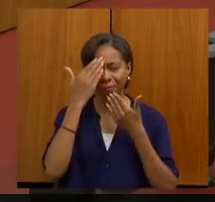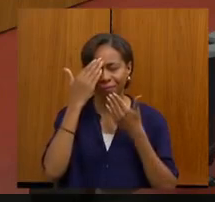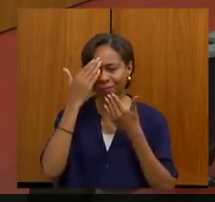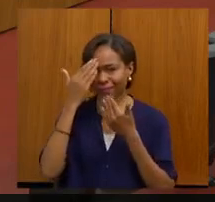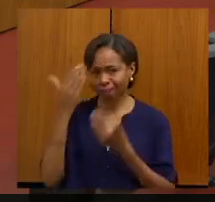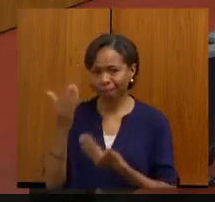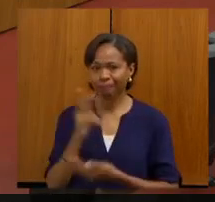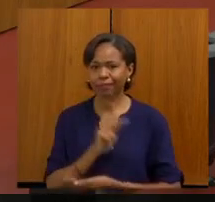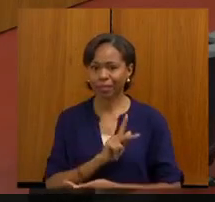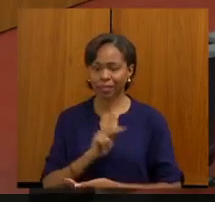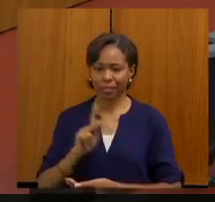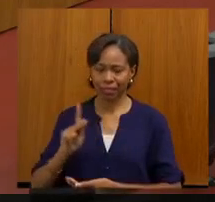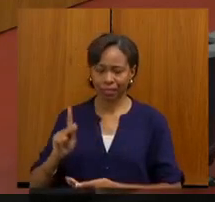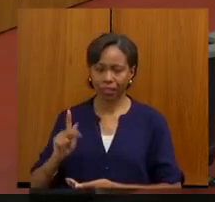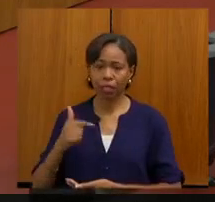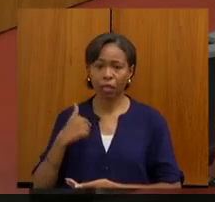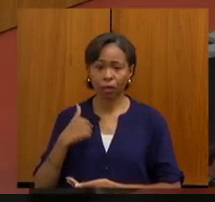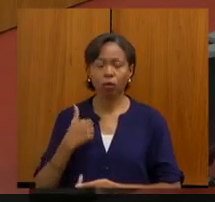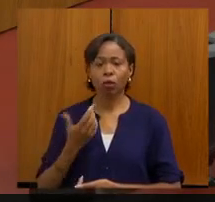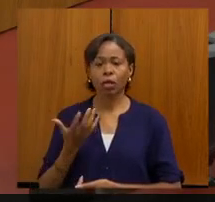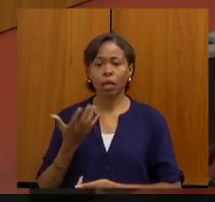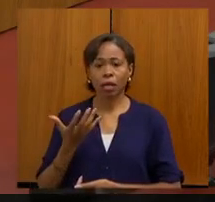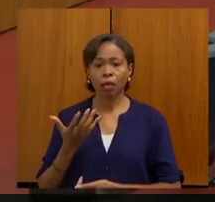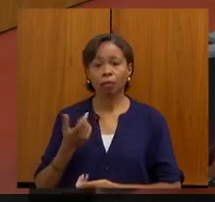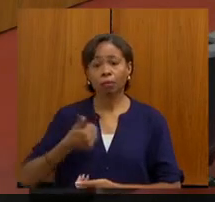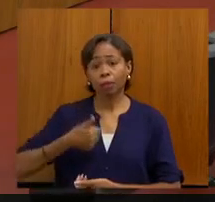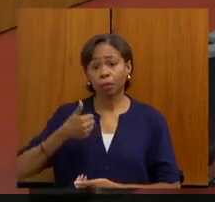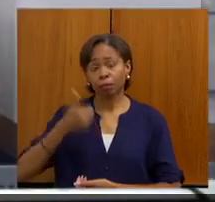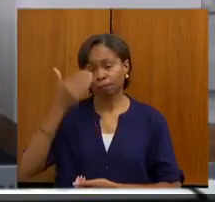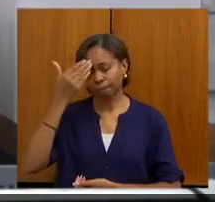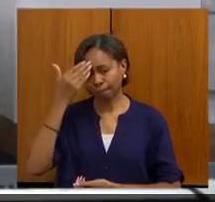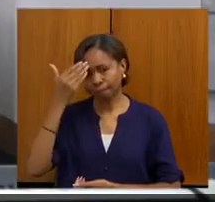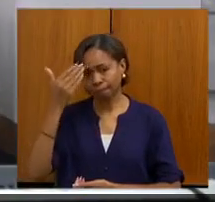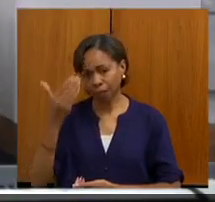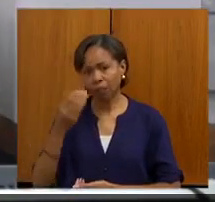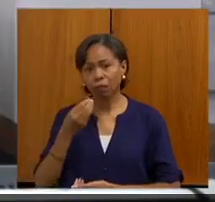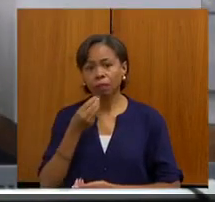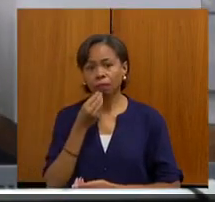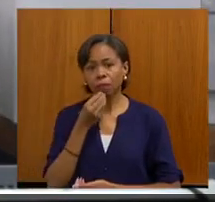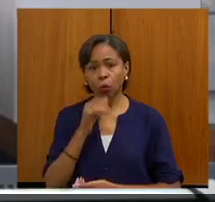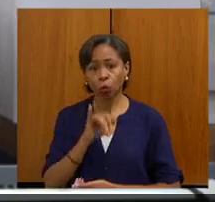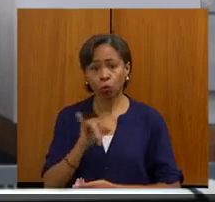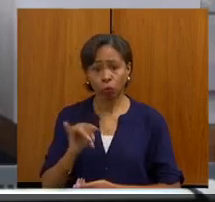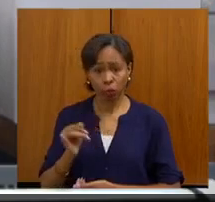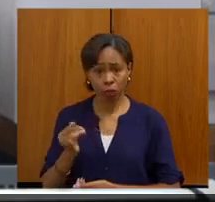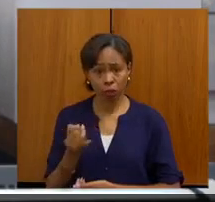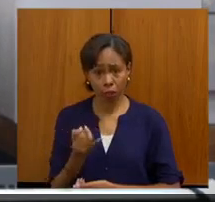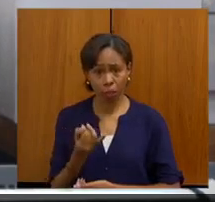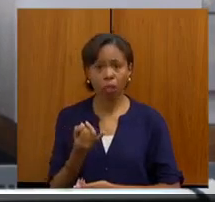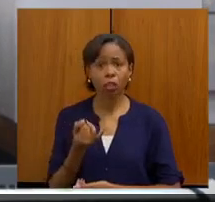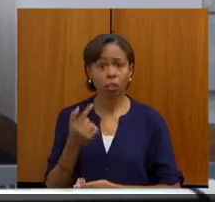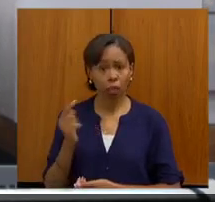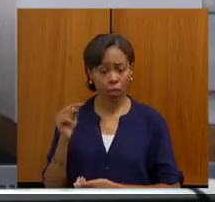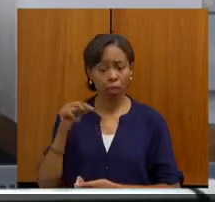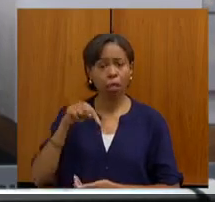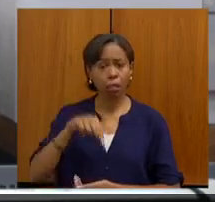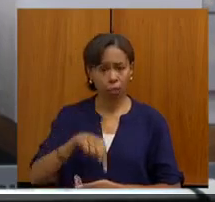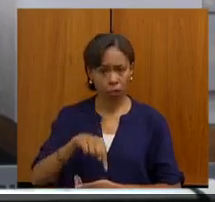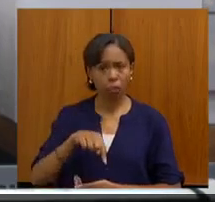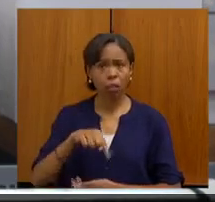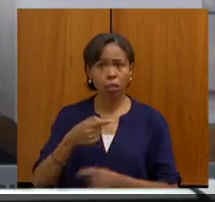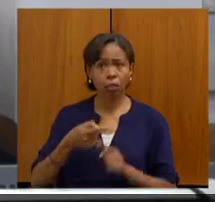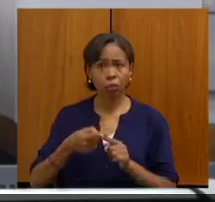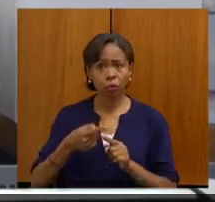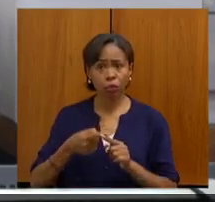queria inicialmente agradecer a oportunidade, mais uma oportunidade de estar aqui, porque é importante